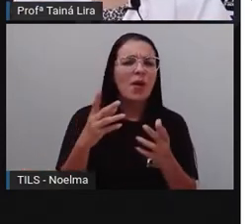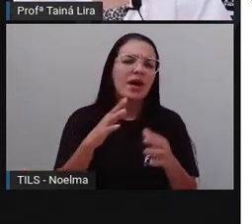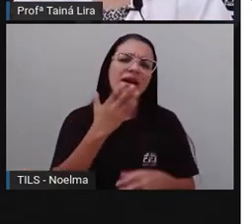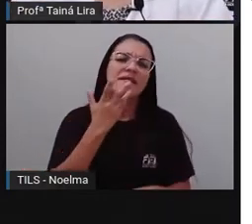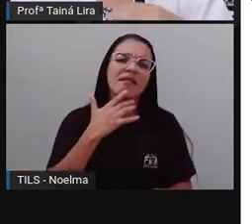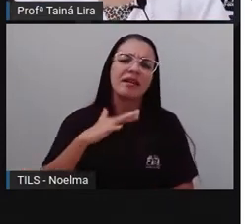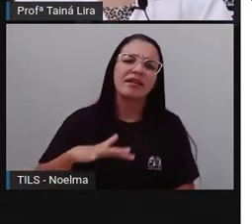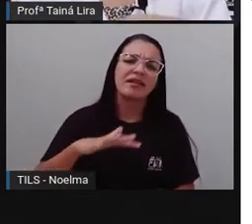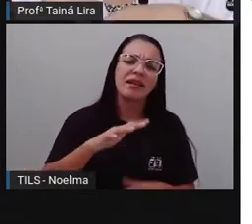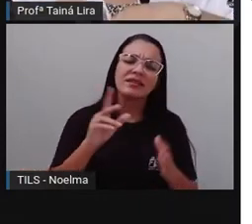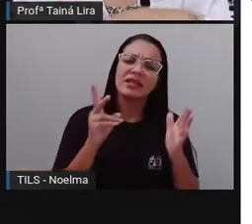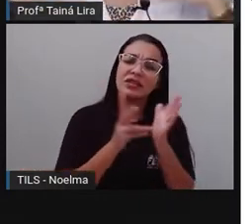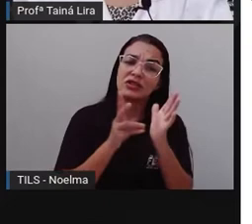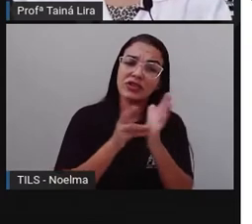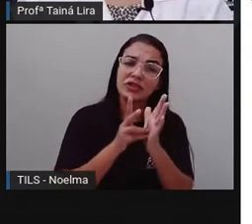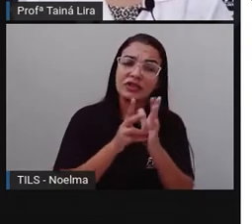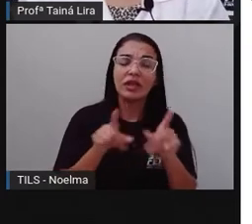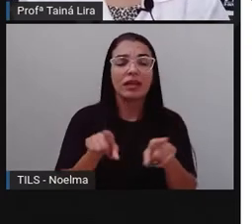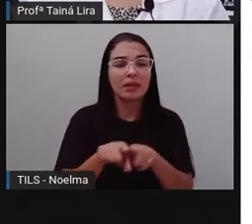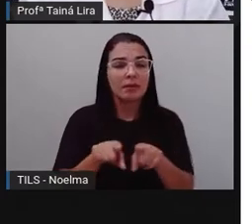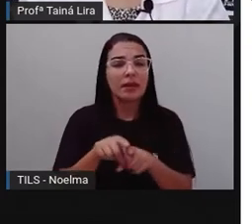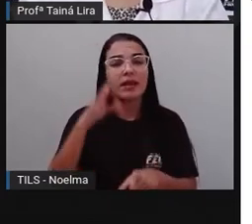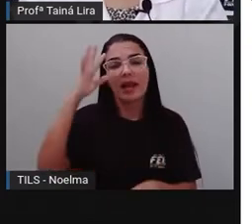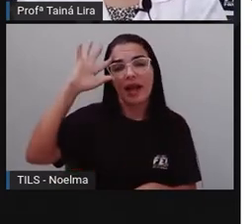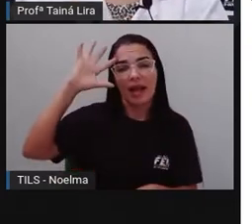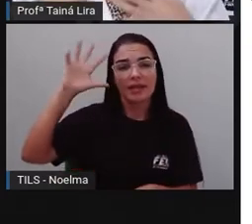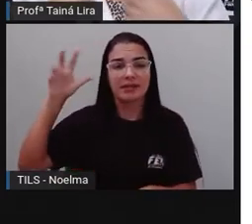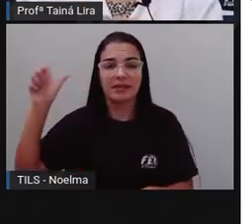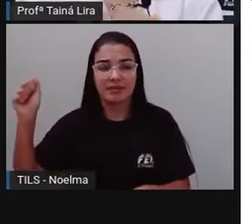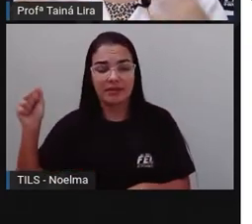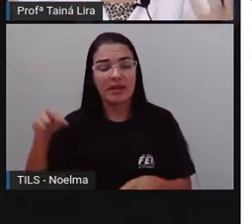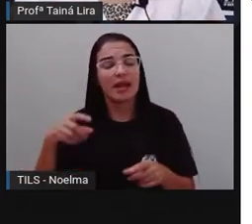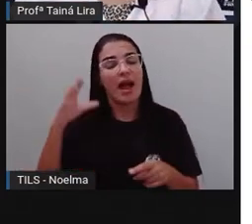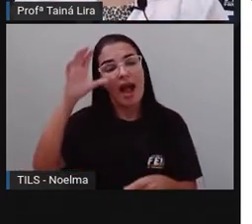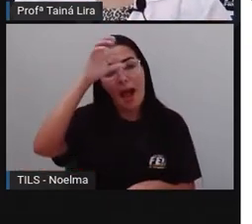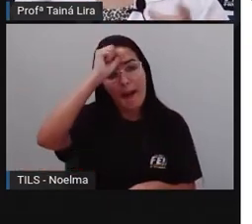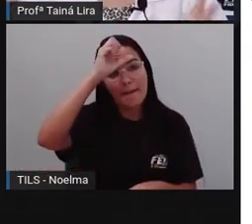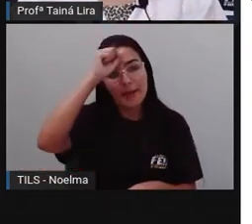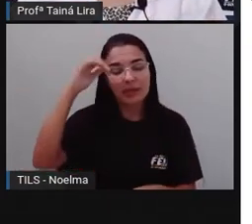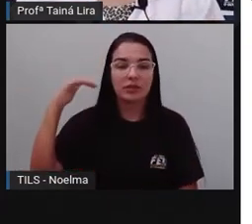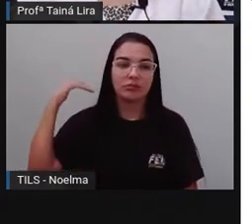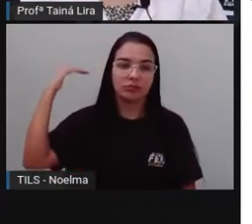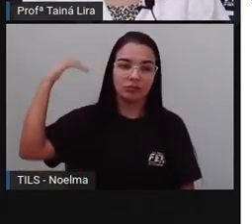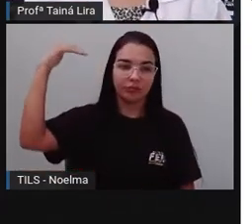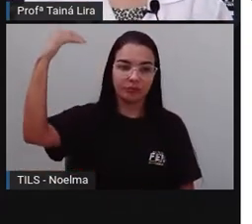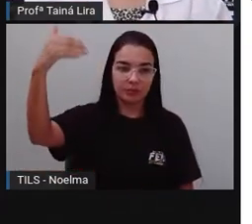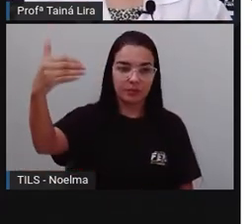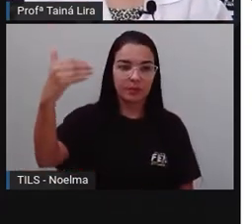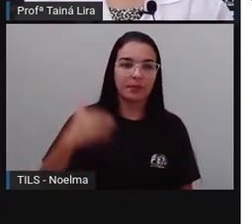como as crianças africanas, elas aprendem as tradições, né, daquele lugar, certo?